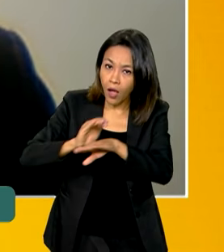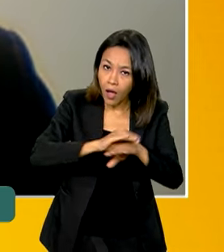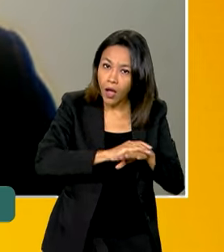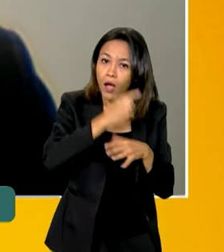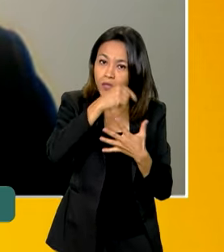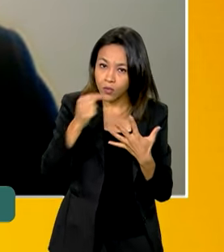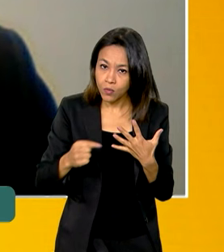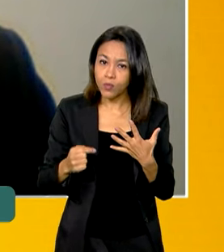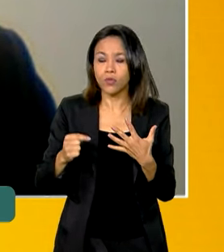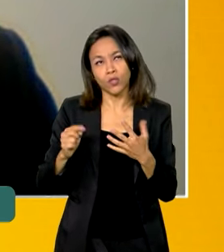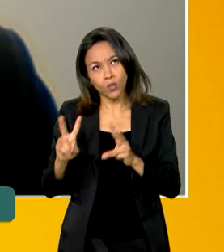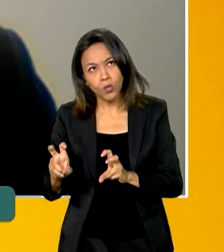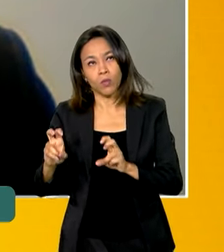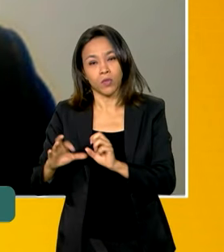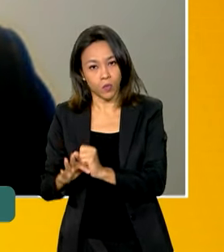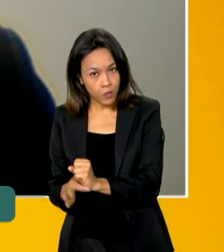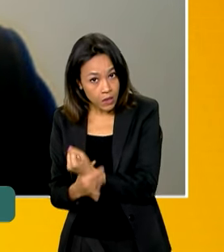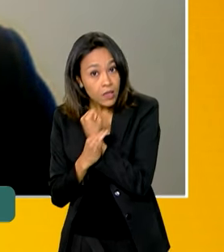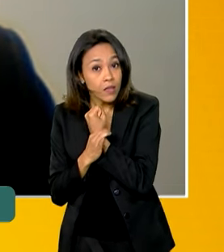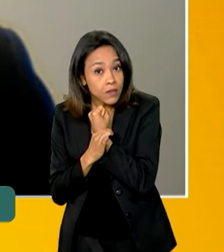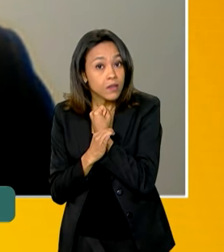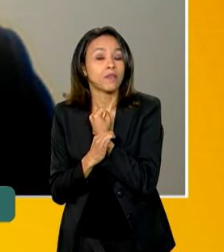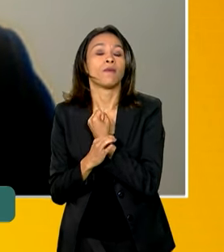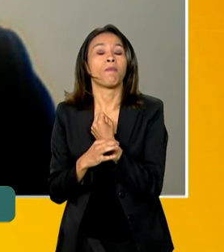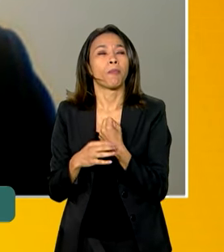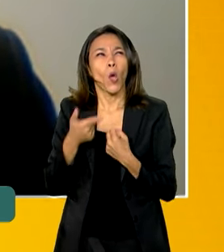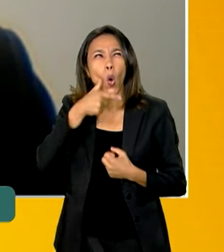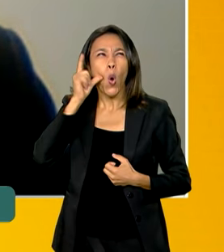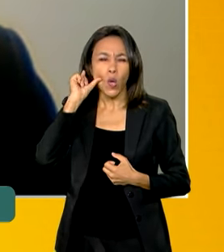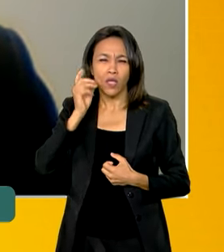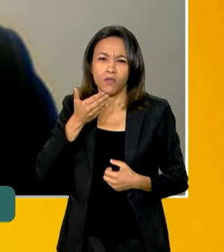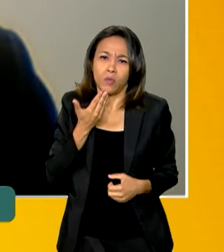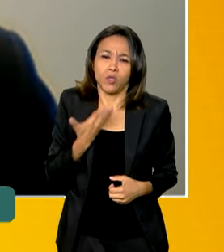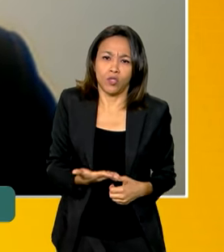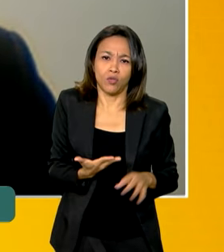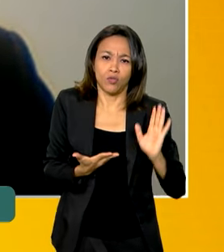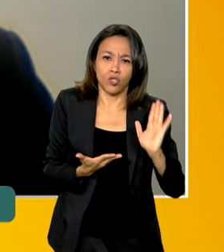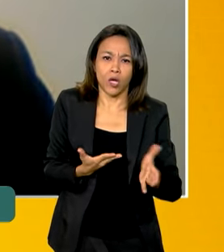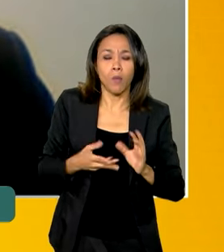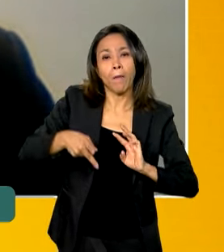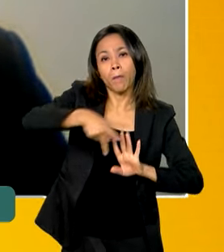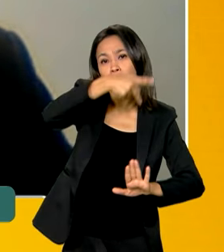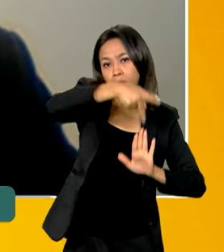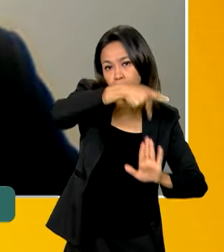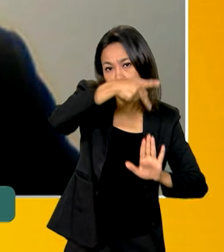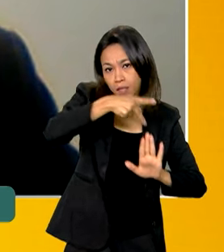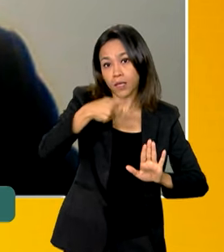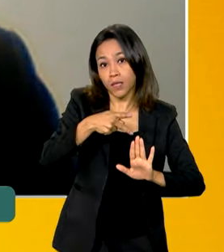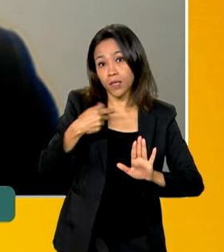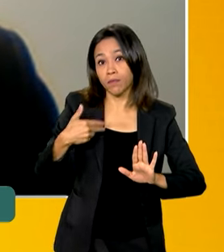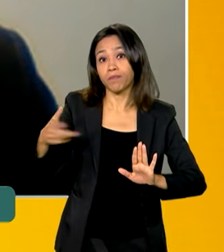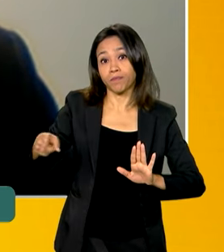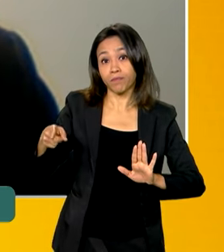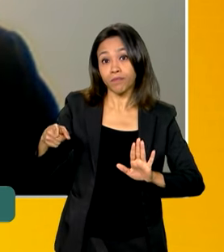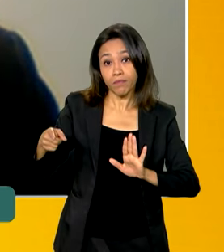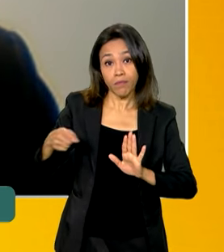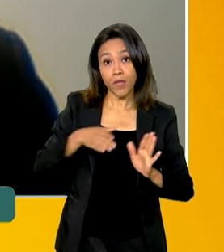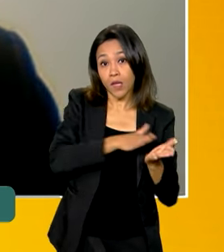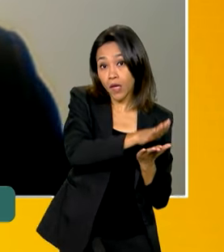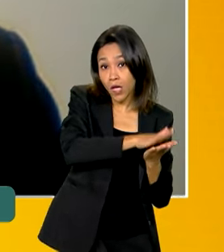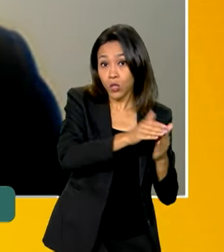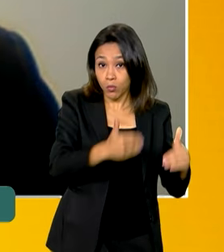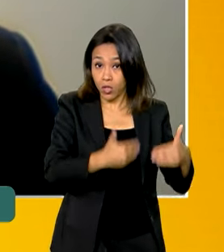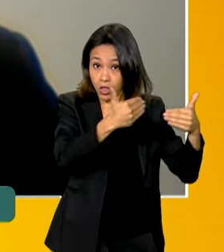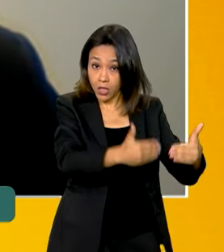segurança pública, foi expedida no dia ainda de ontem uma portaria pelo próprio Ministério da Justiça e Segurança